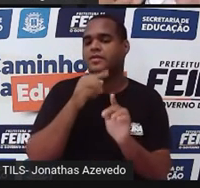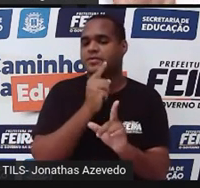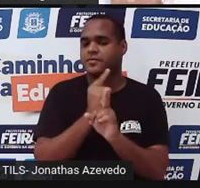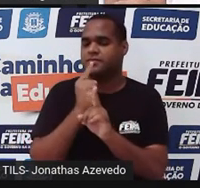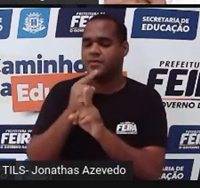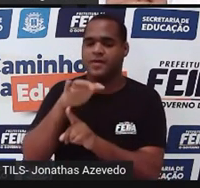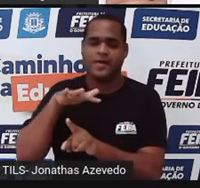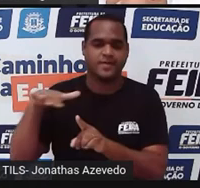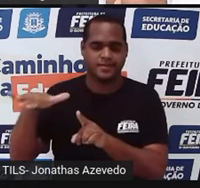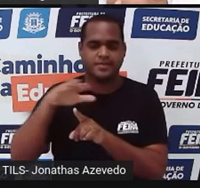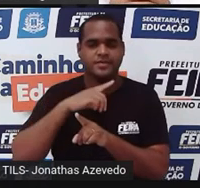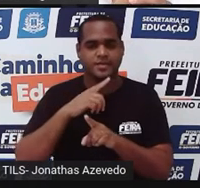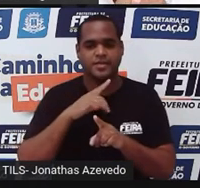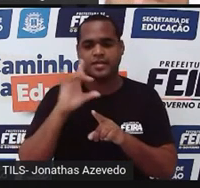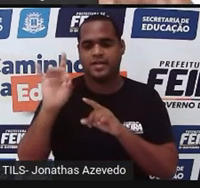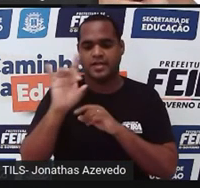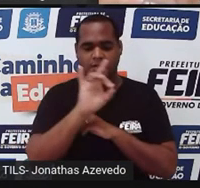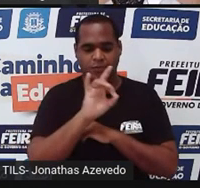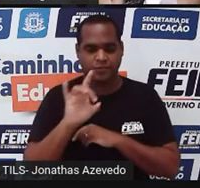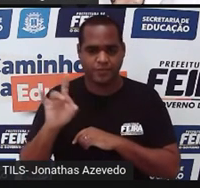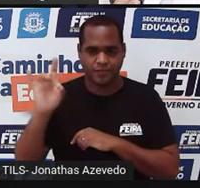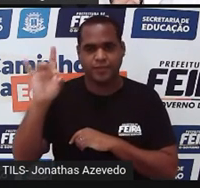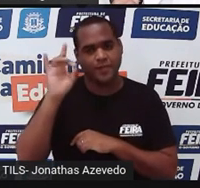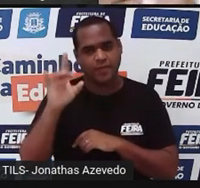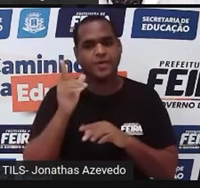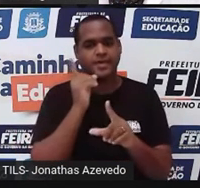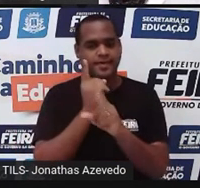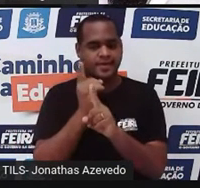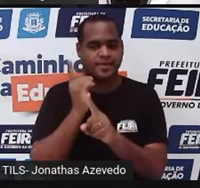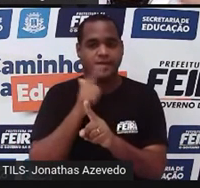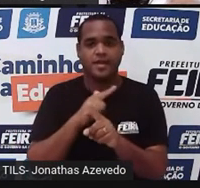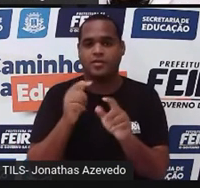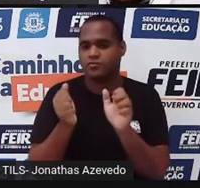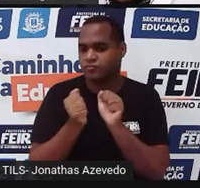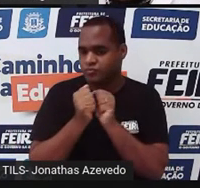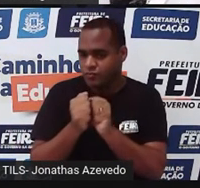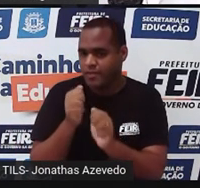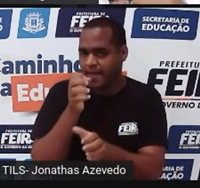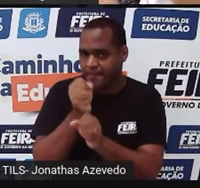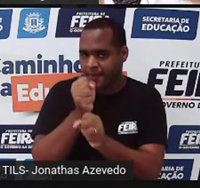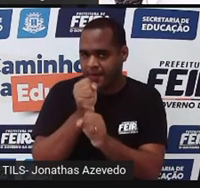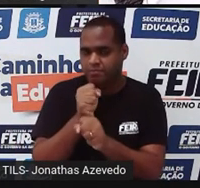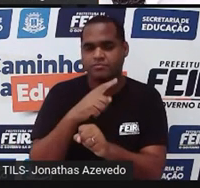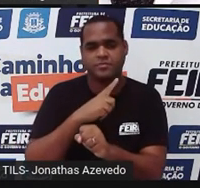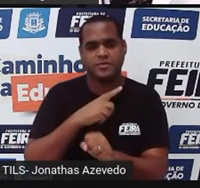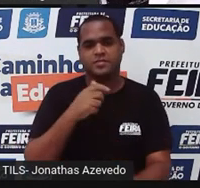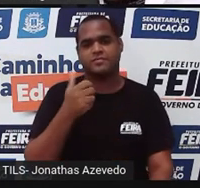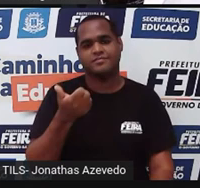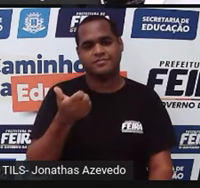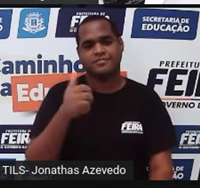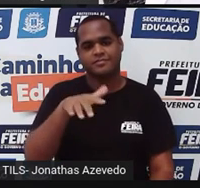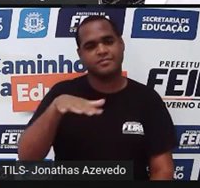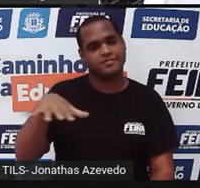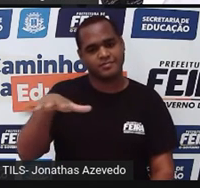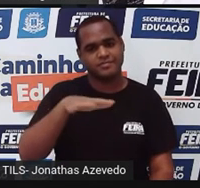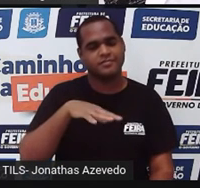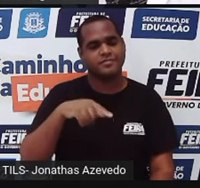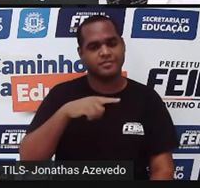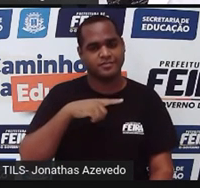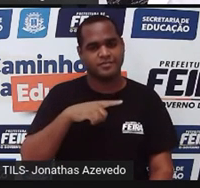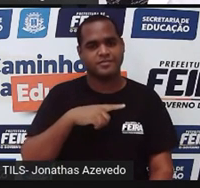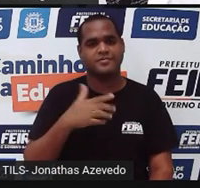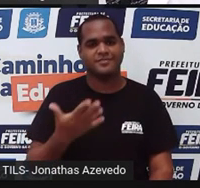cômodo. A área de cada cômodo juntando tudo vai dar a área da